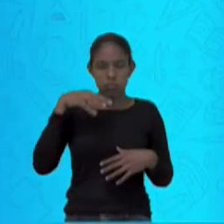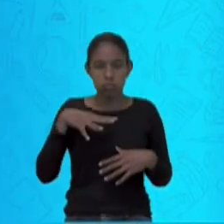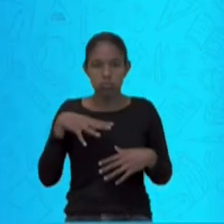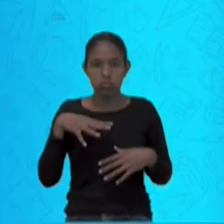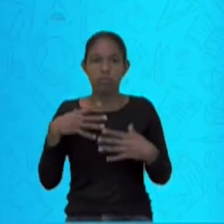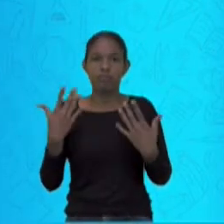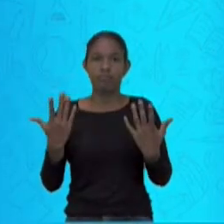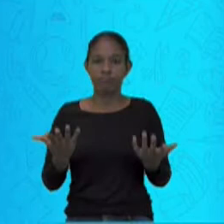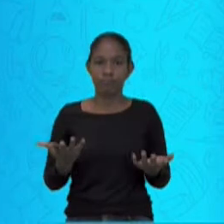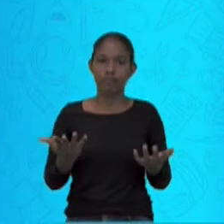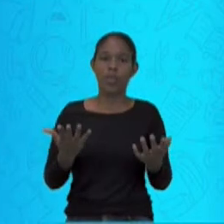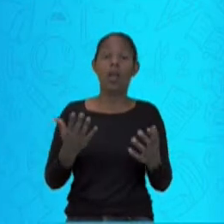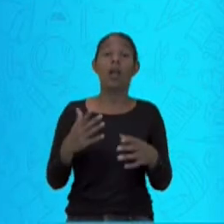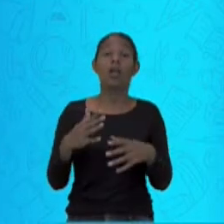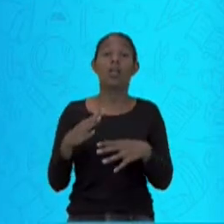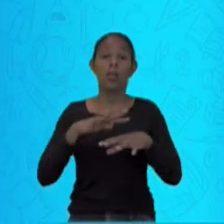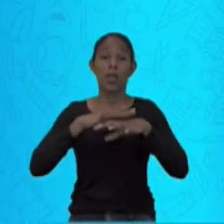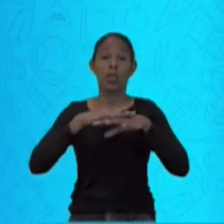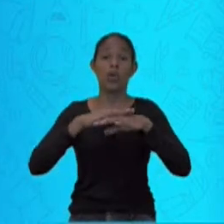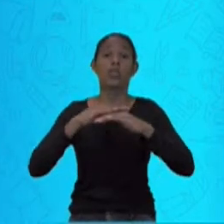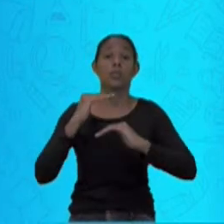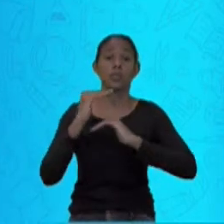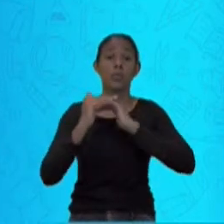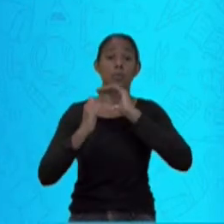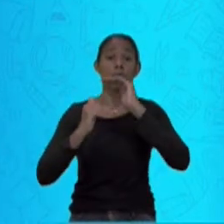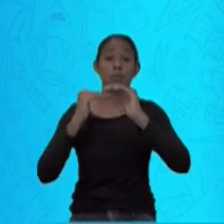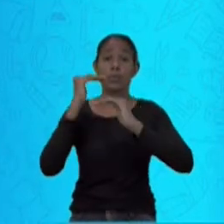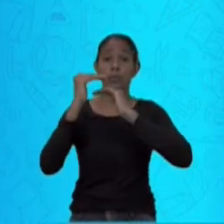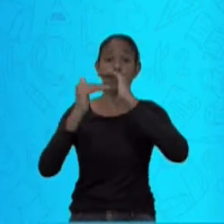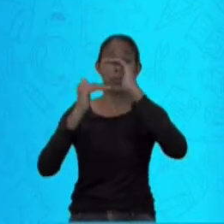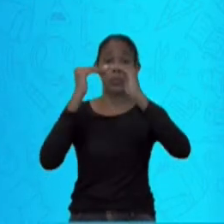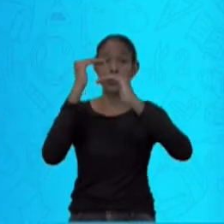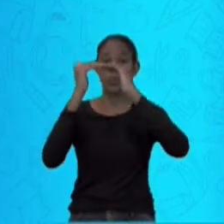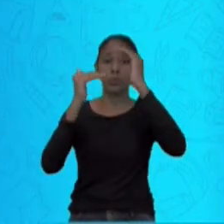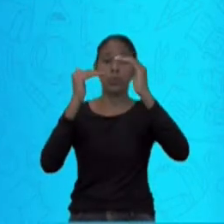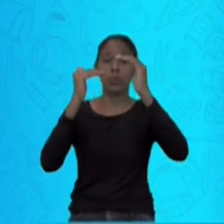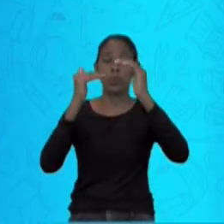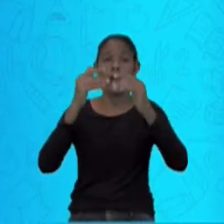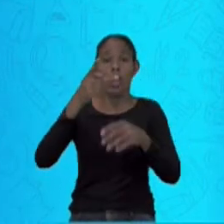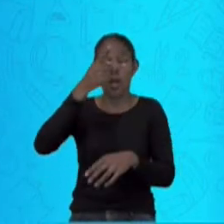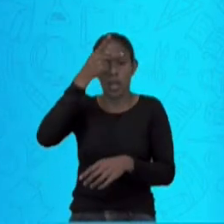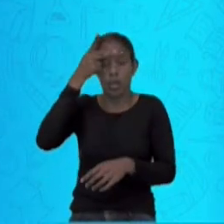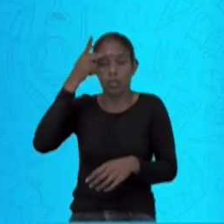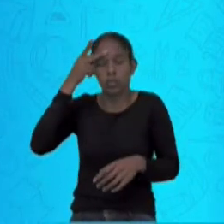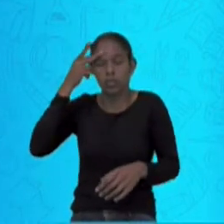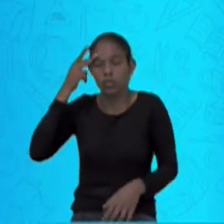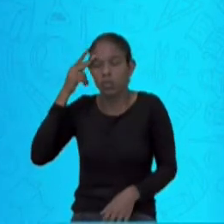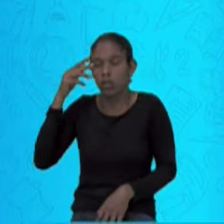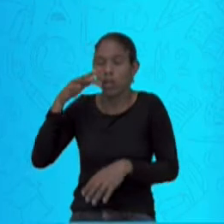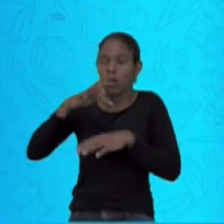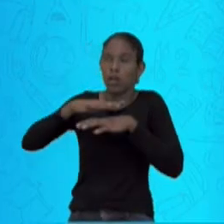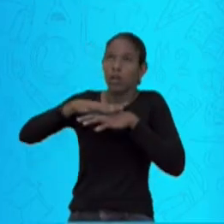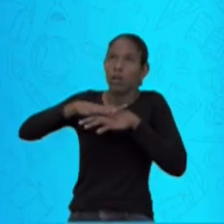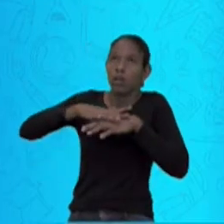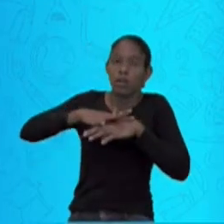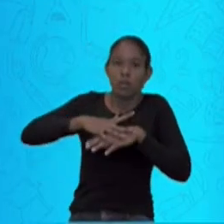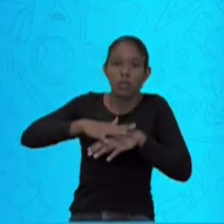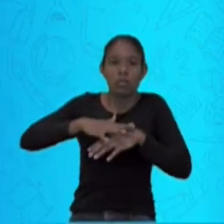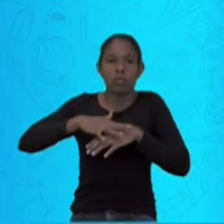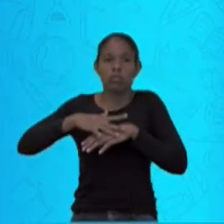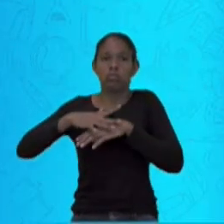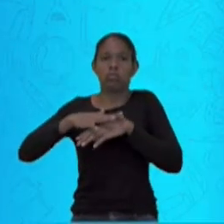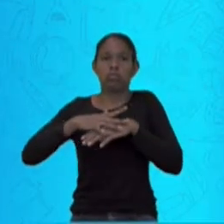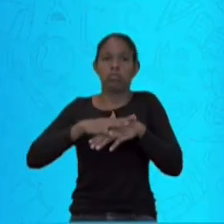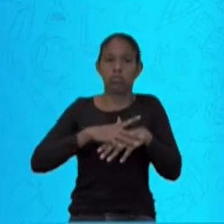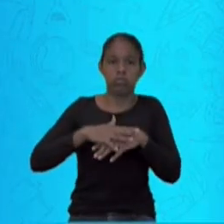mais importante arbovirose que afeta o ser humano, constituindo em sério problema de saúde pública no mundo. Ocorre